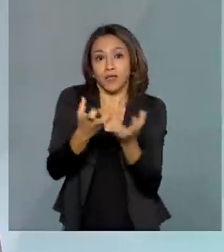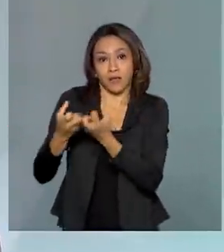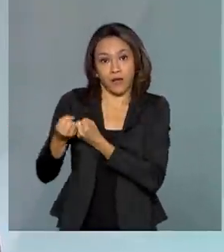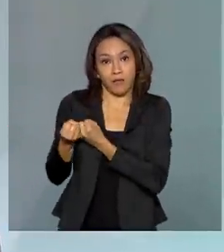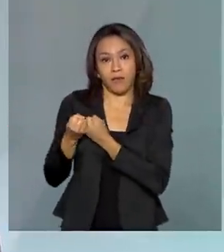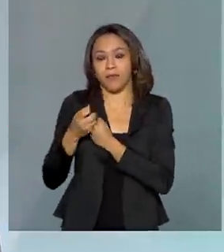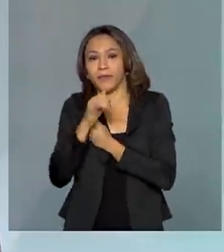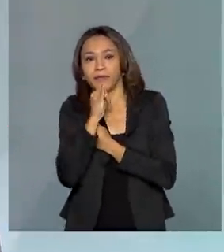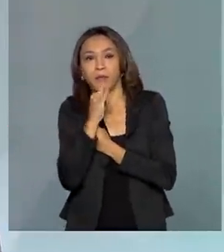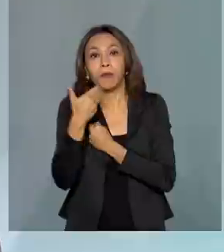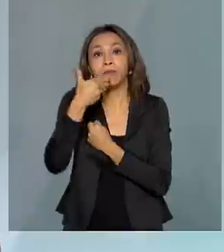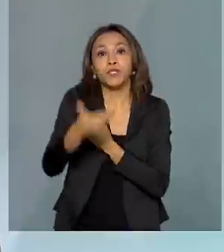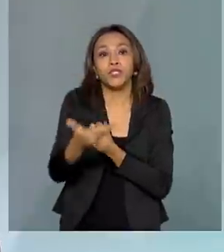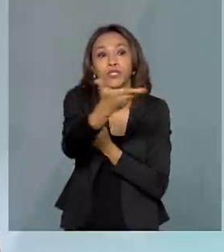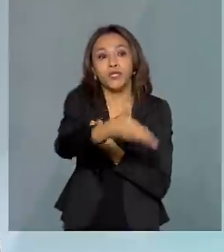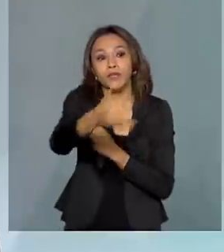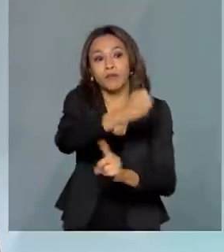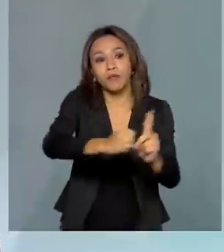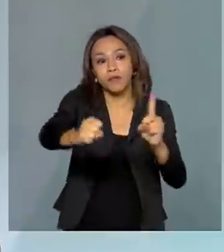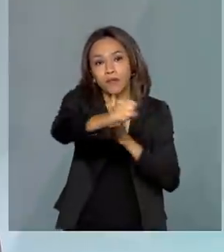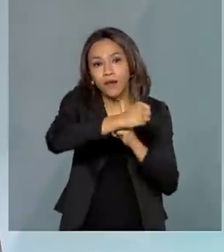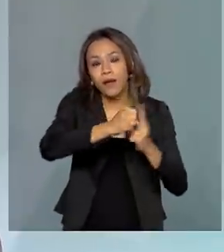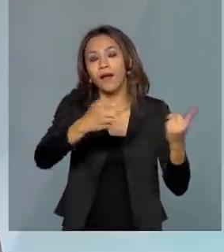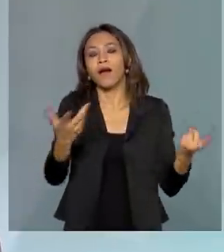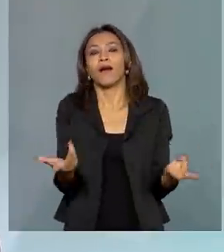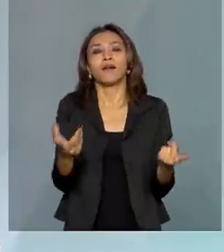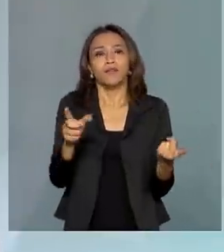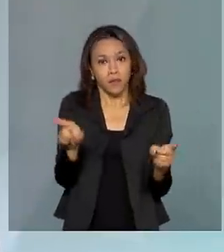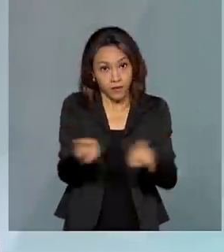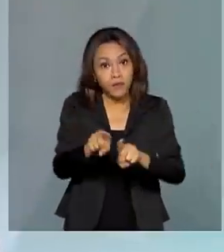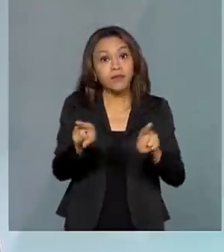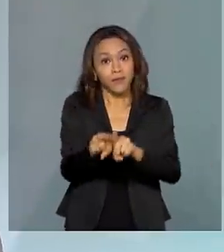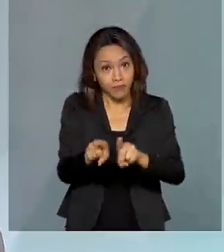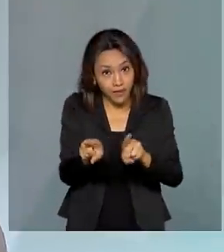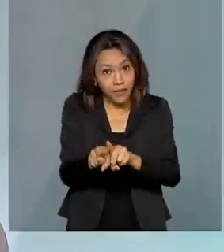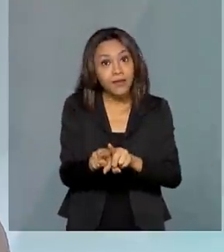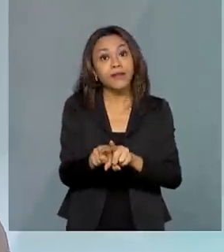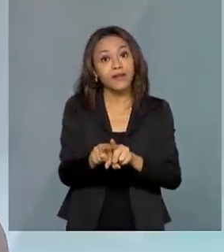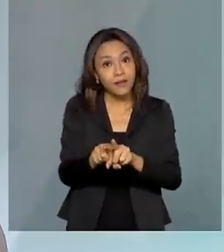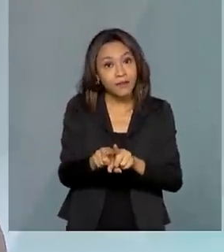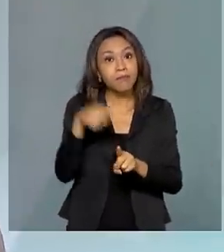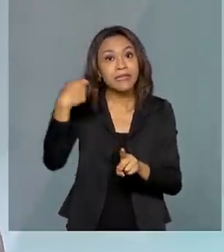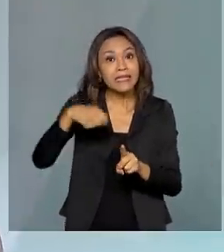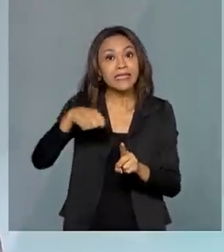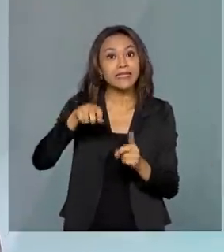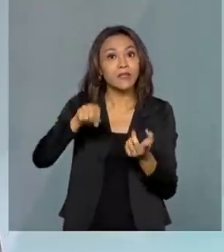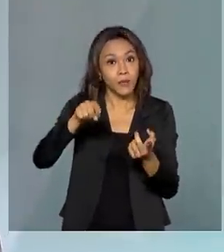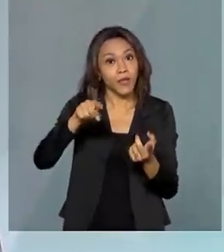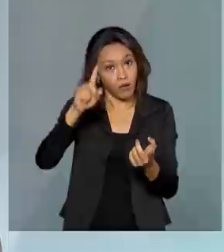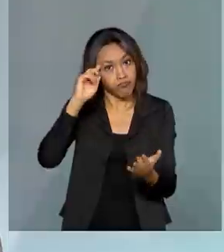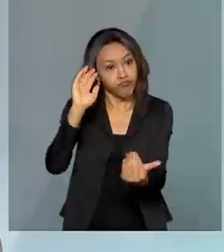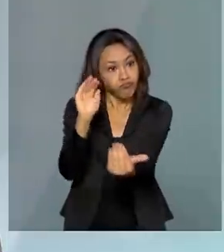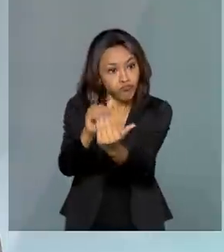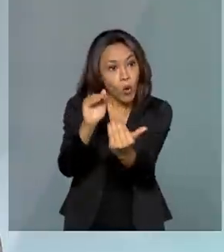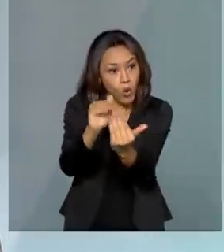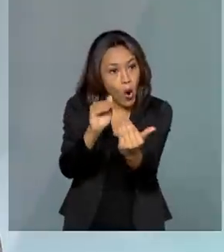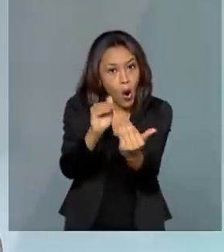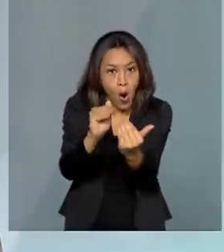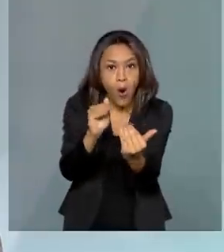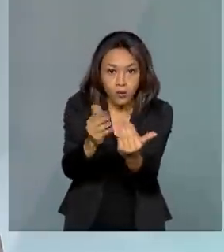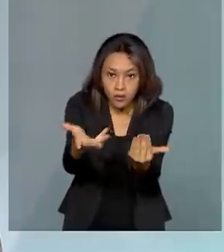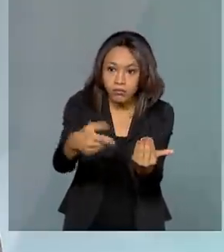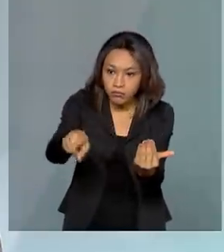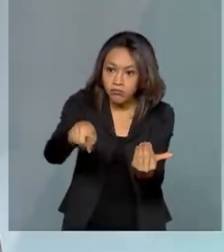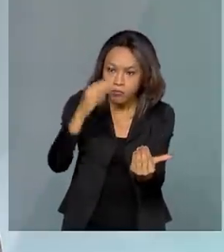pedidos da sociedade civil organizada e também o registro precisa ter a anuência dos detentores daquele bem